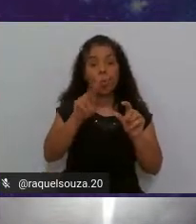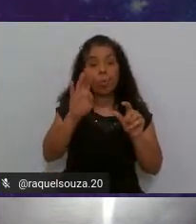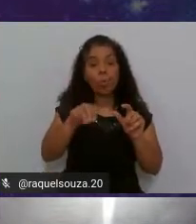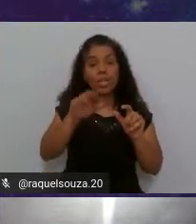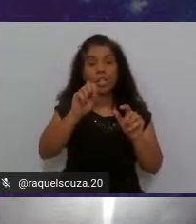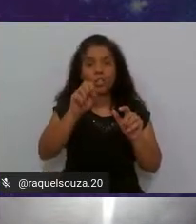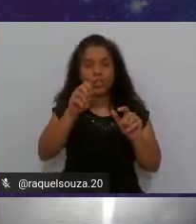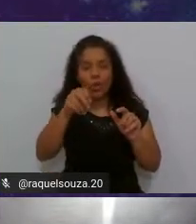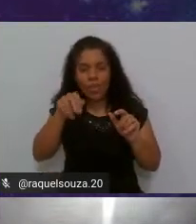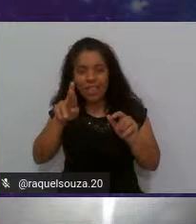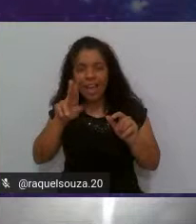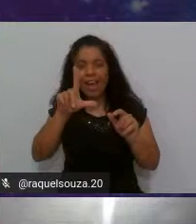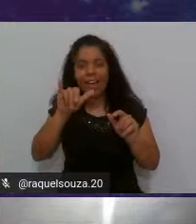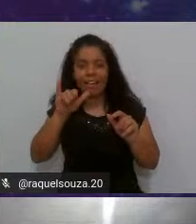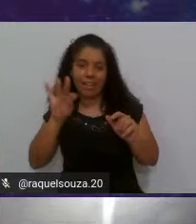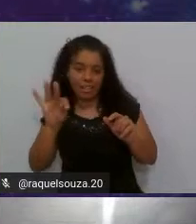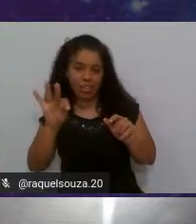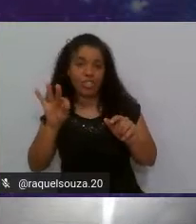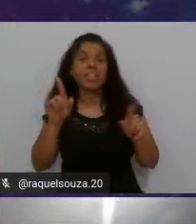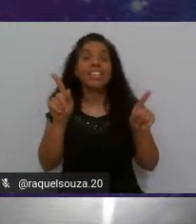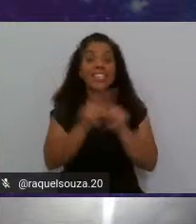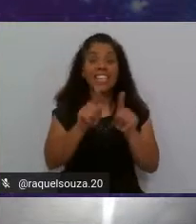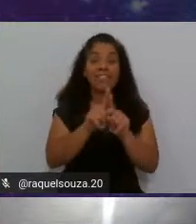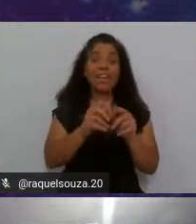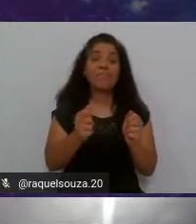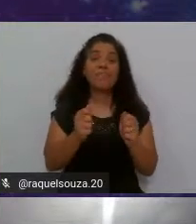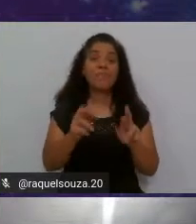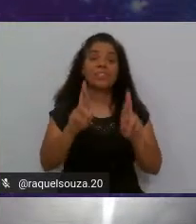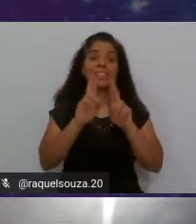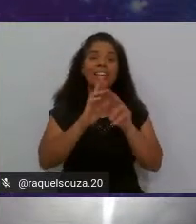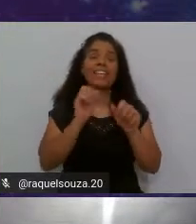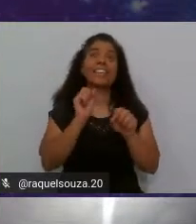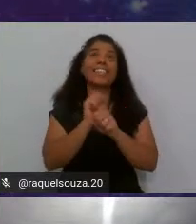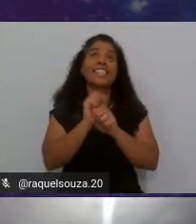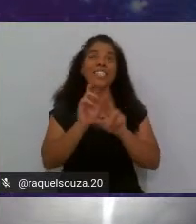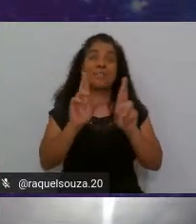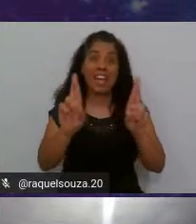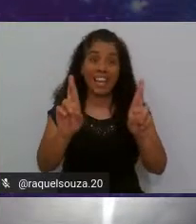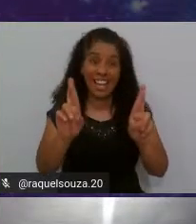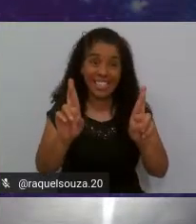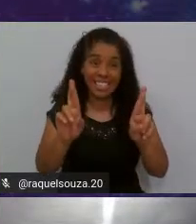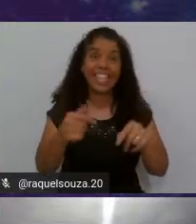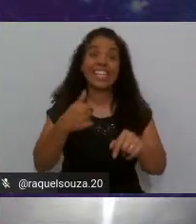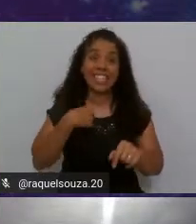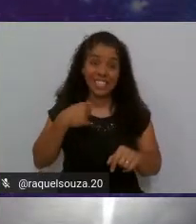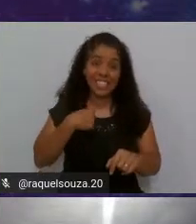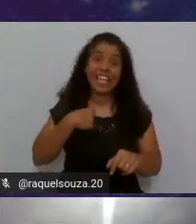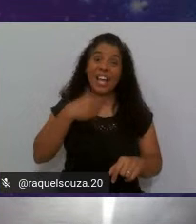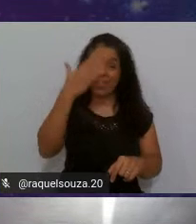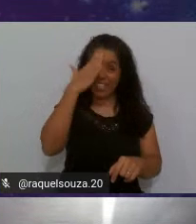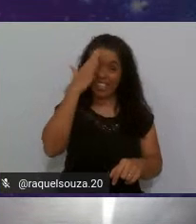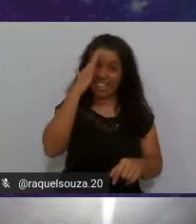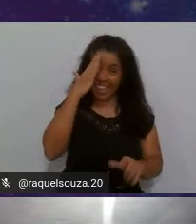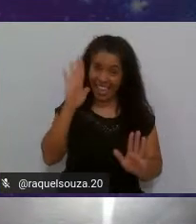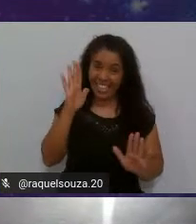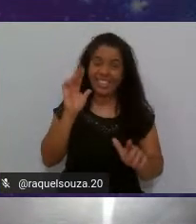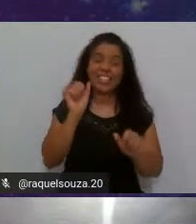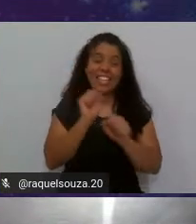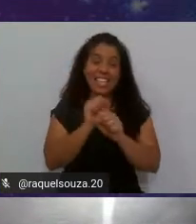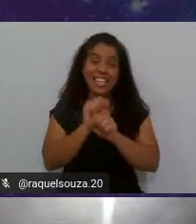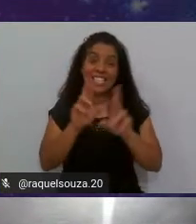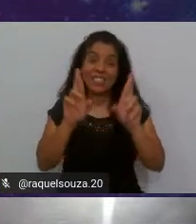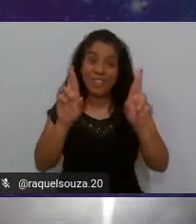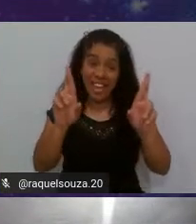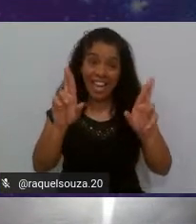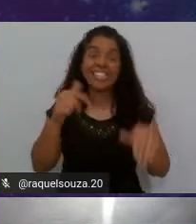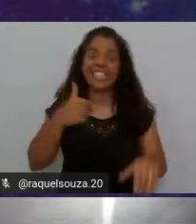e muita esperança né e disso eu entendo viu de esperança eu